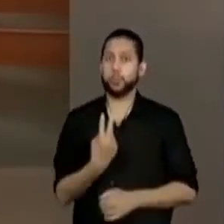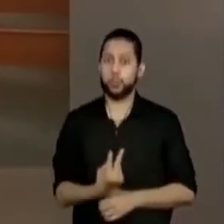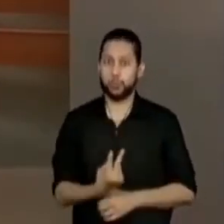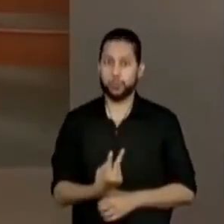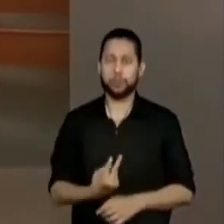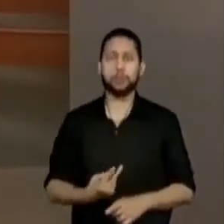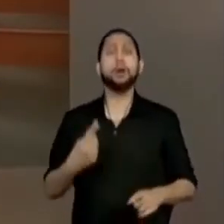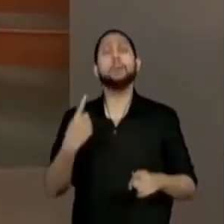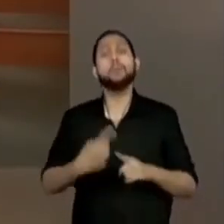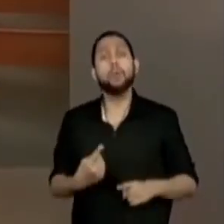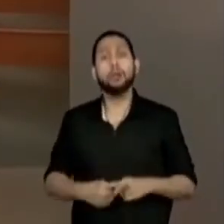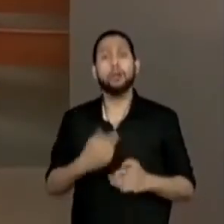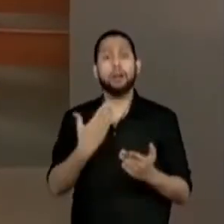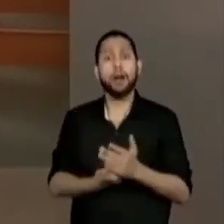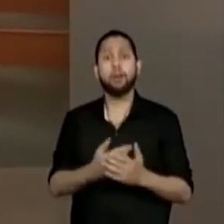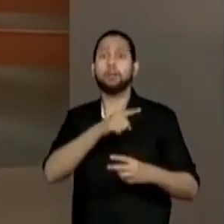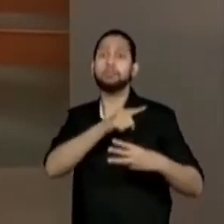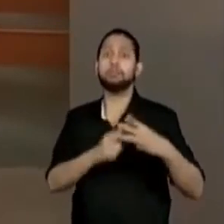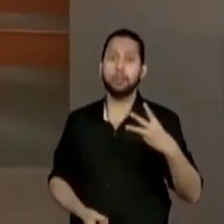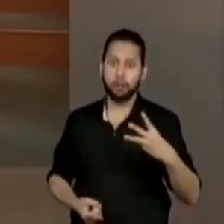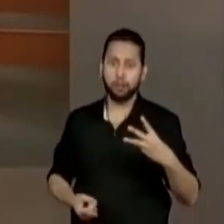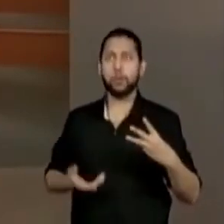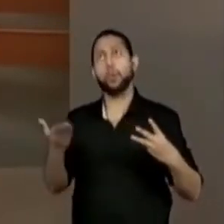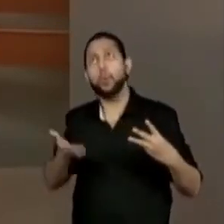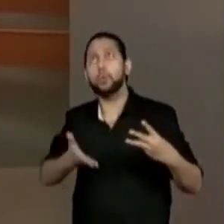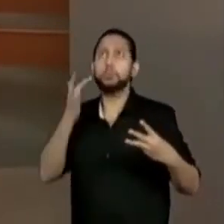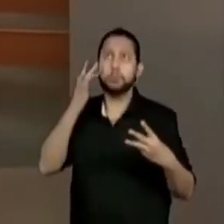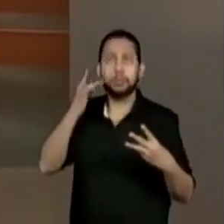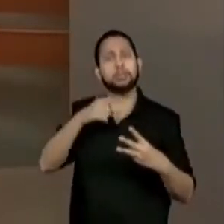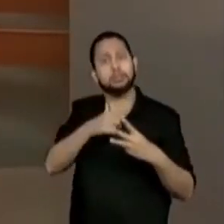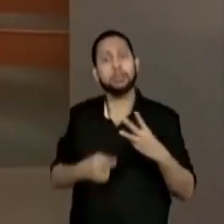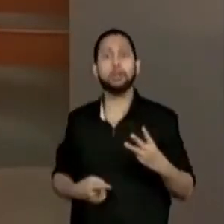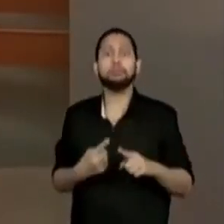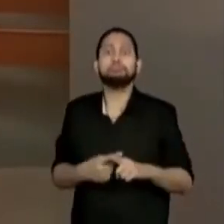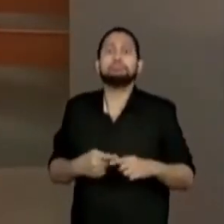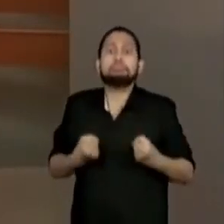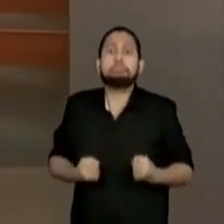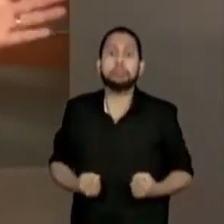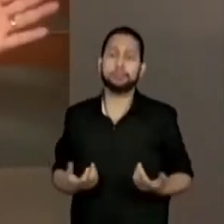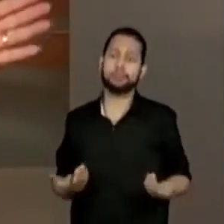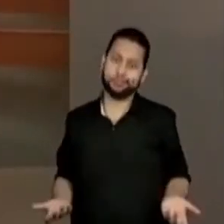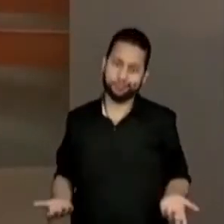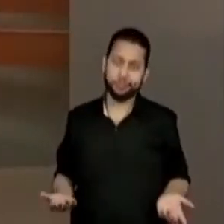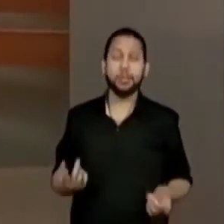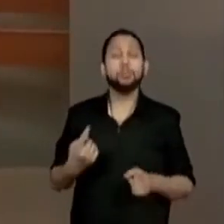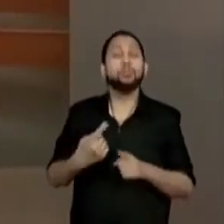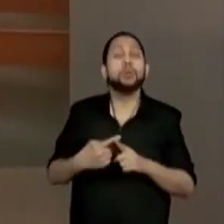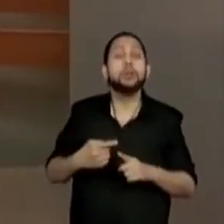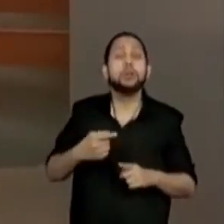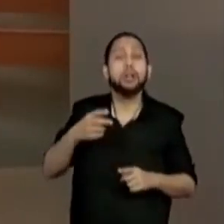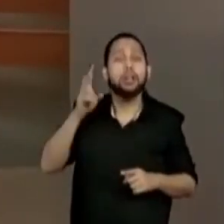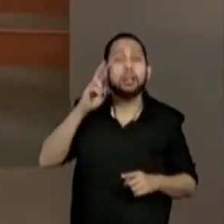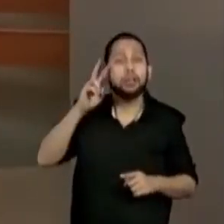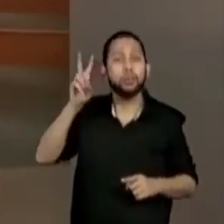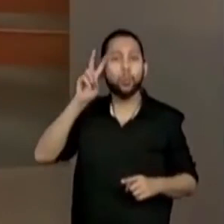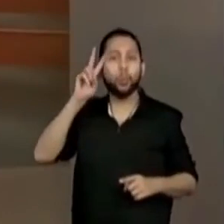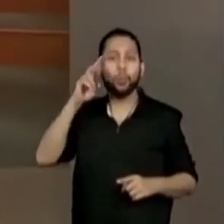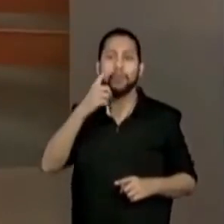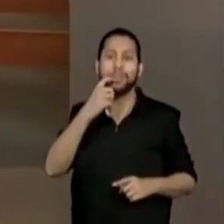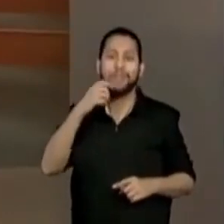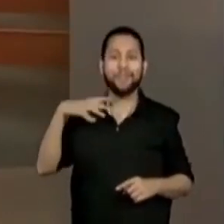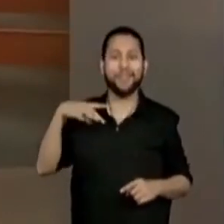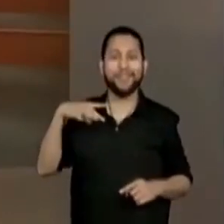e por que a gente está tendo três aulas, tanto hoje como amanhã também serão três aulas? Nós não tivemos aula na segunda-feira, né? Era